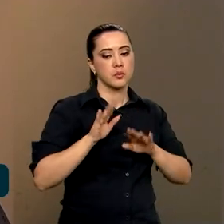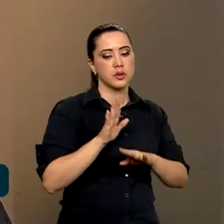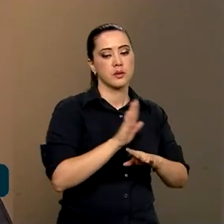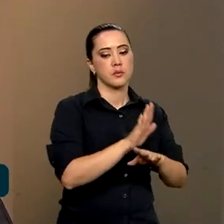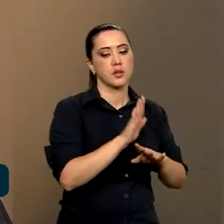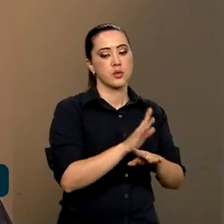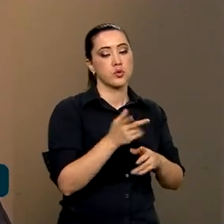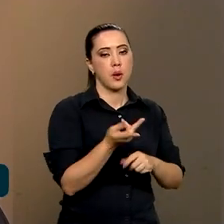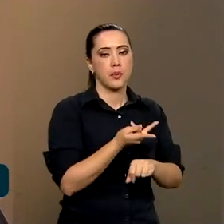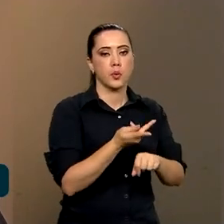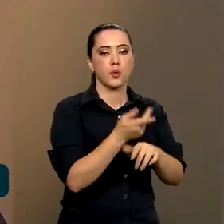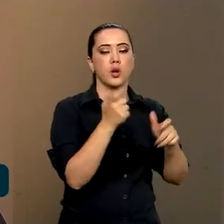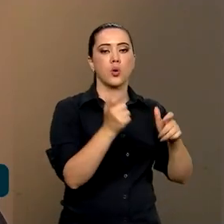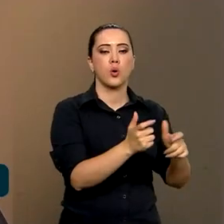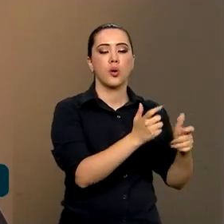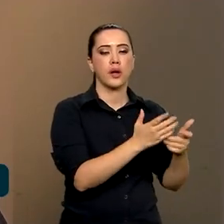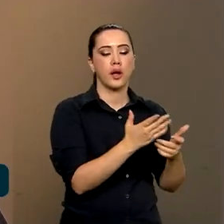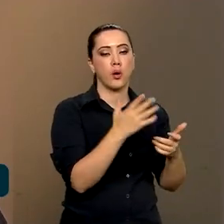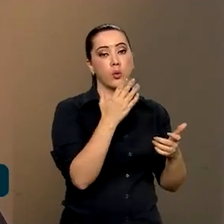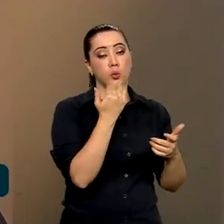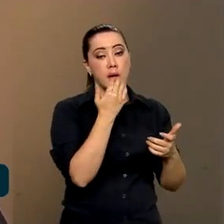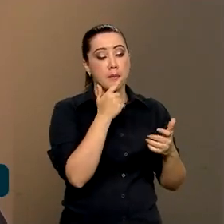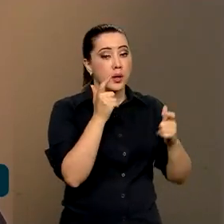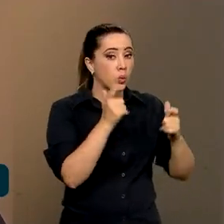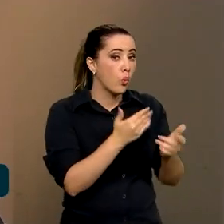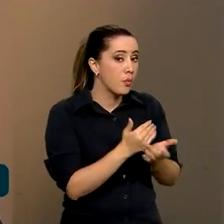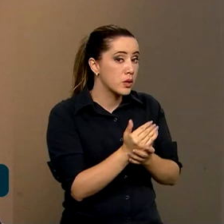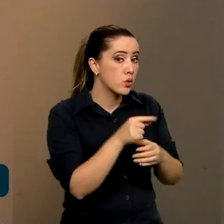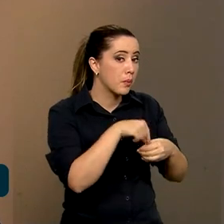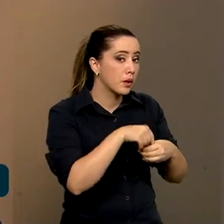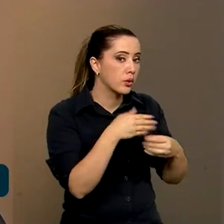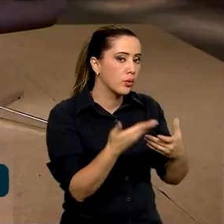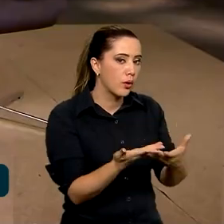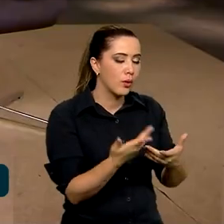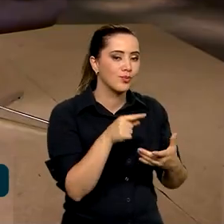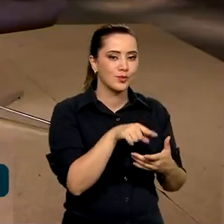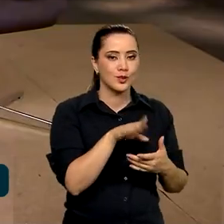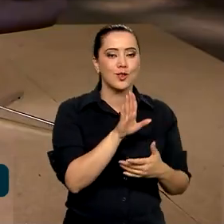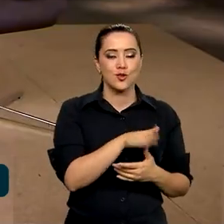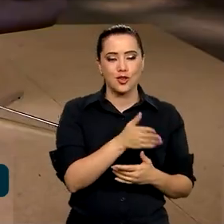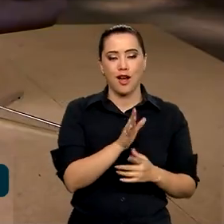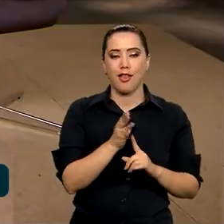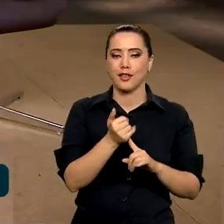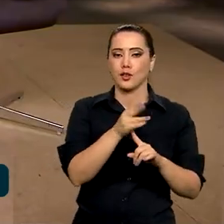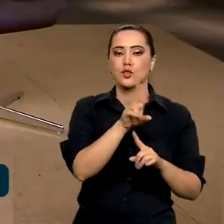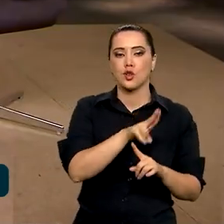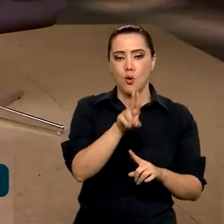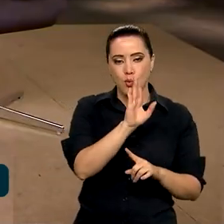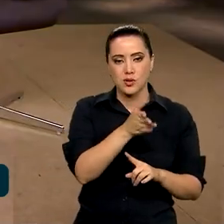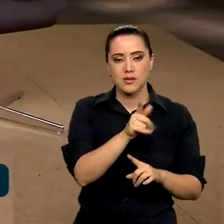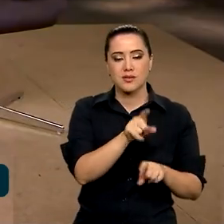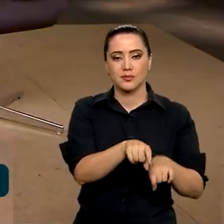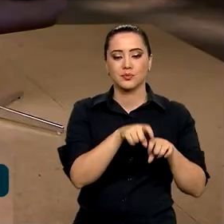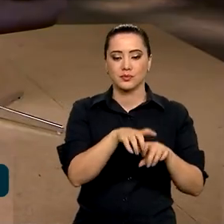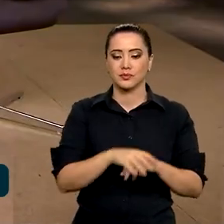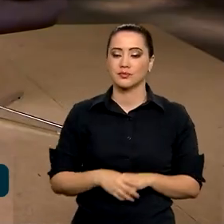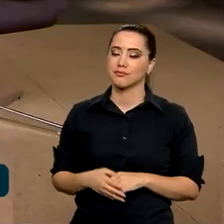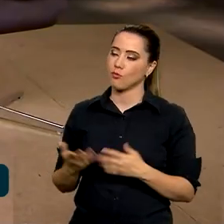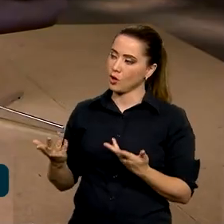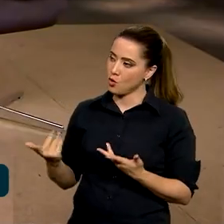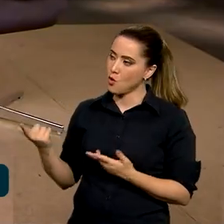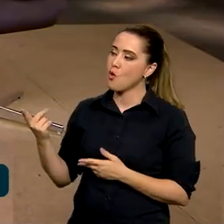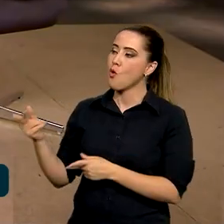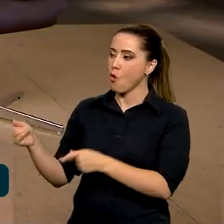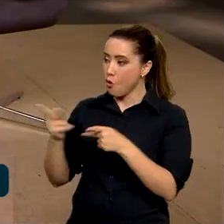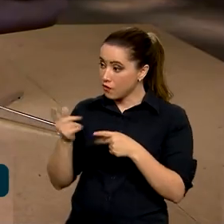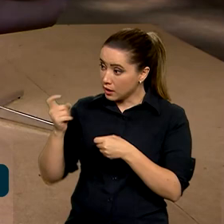rastreadibilidade. Então, as tecnologias já estão no campo. Silvia Amazua, desde já convidada para voltar aqui, porque tem